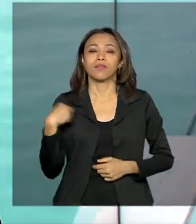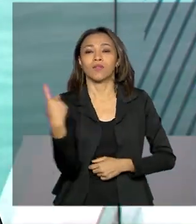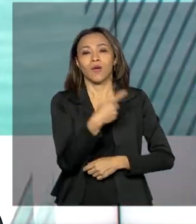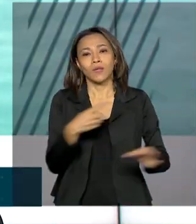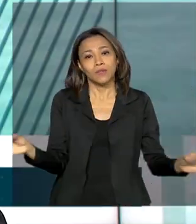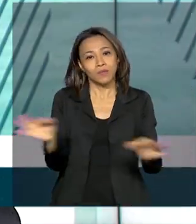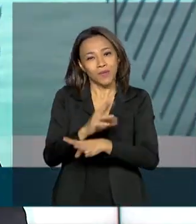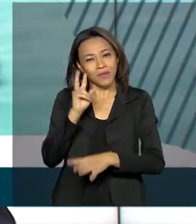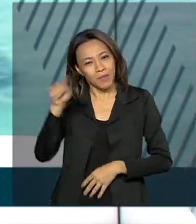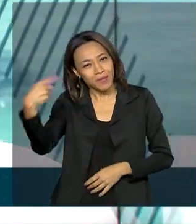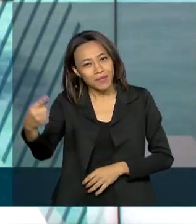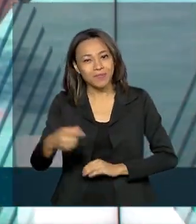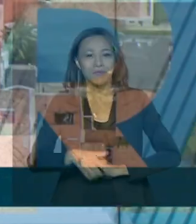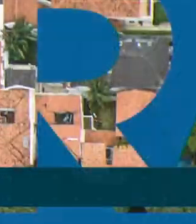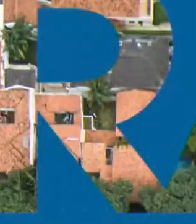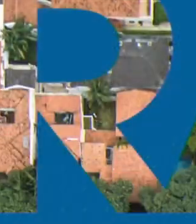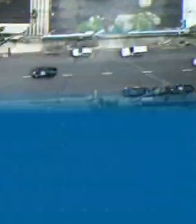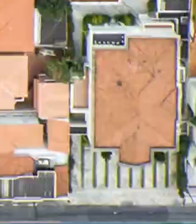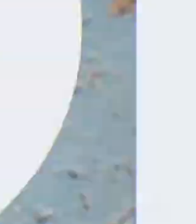por aqui. Até a próxima!